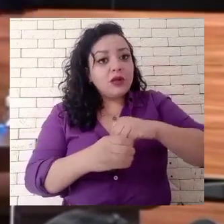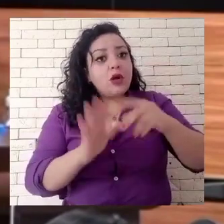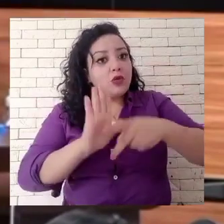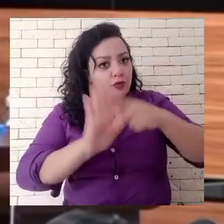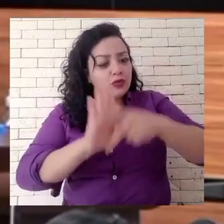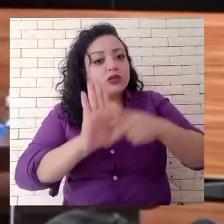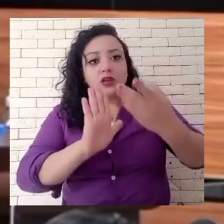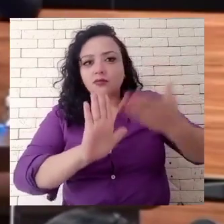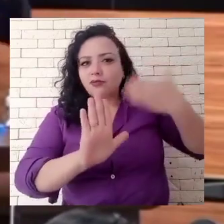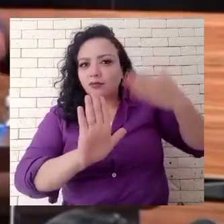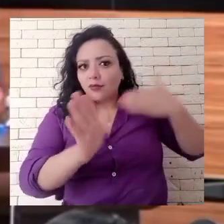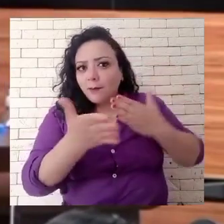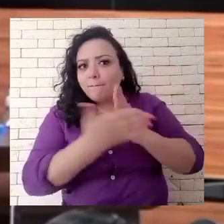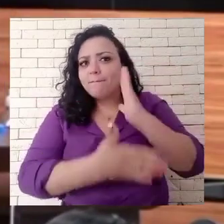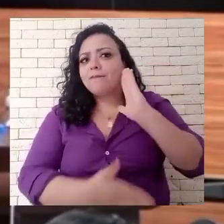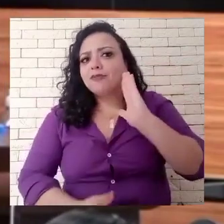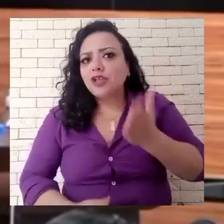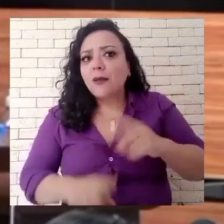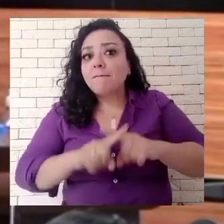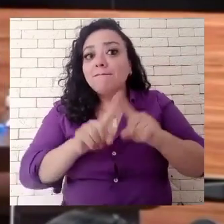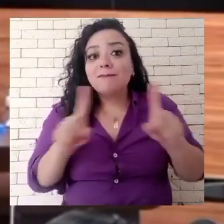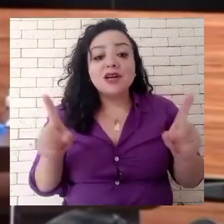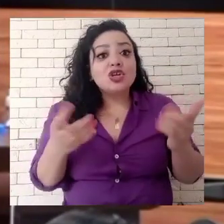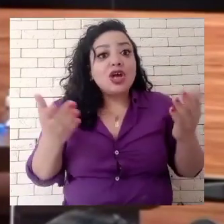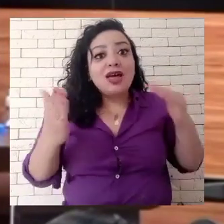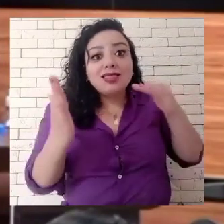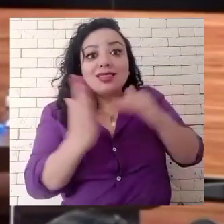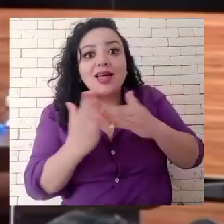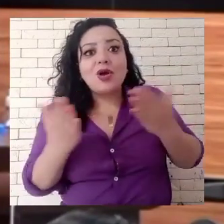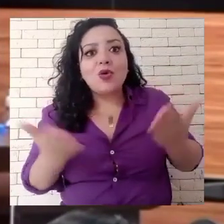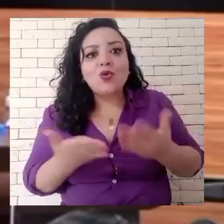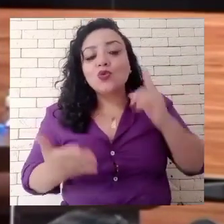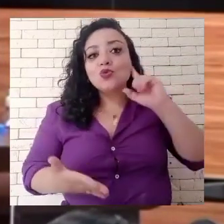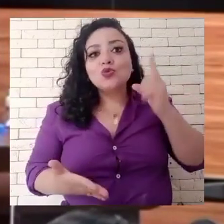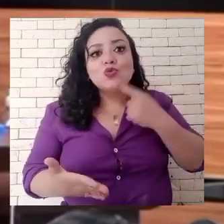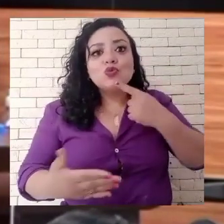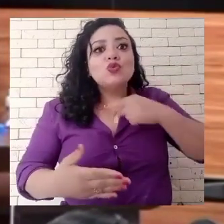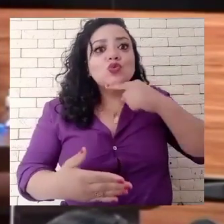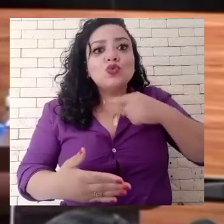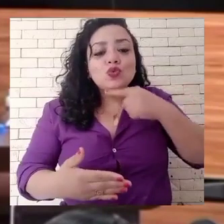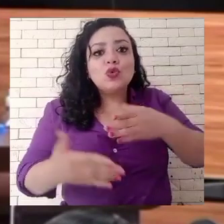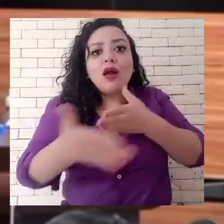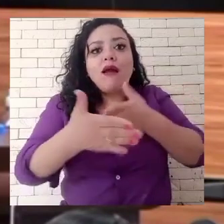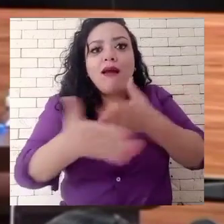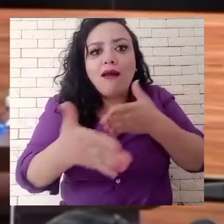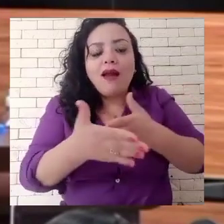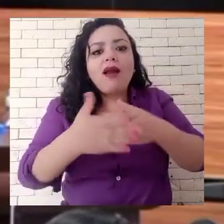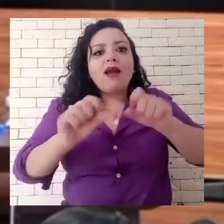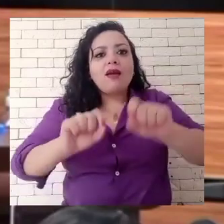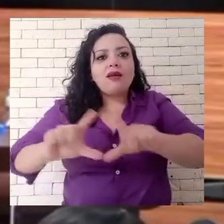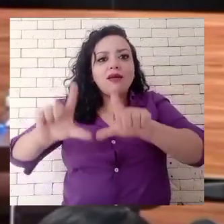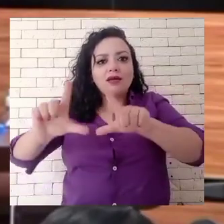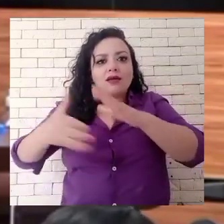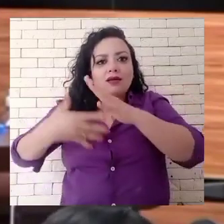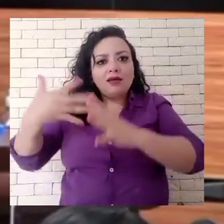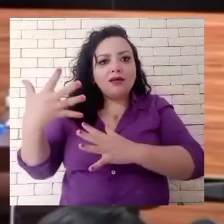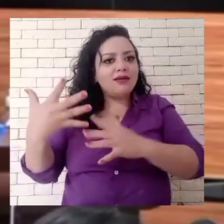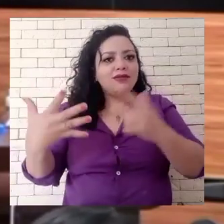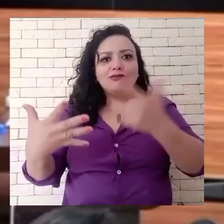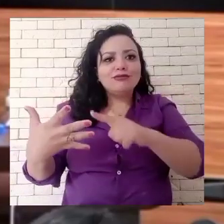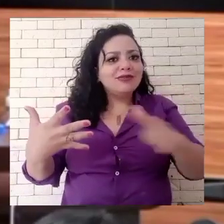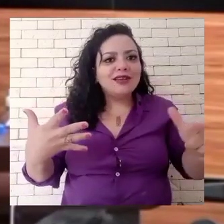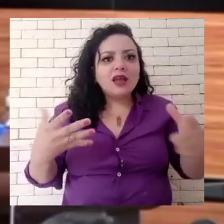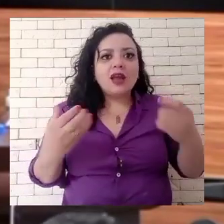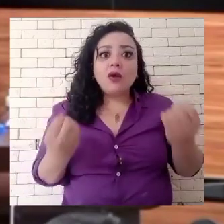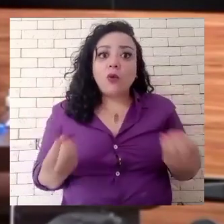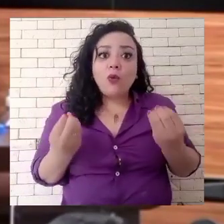Libra, um projeto aprovado pelo vereador Adnilson, e hoje a população surda de conquista continua sem poder nos acompanhar.